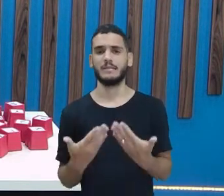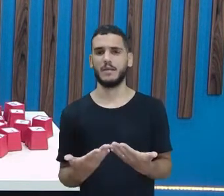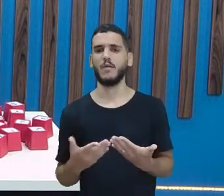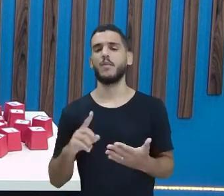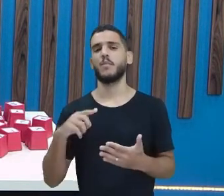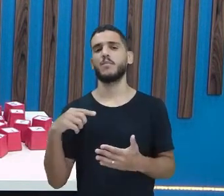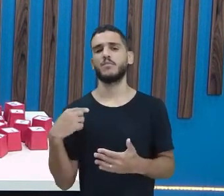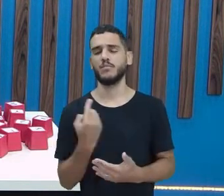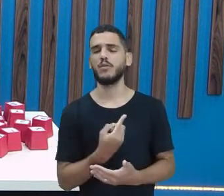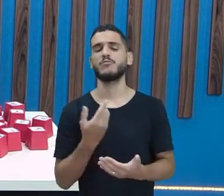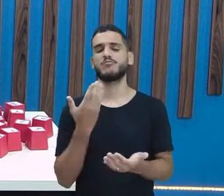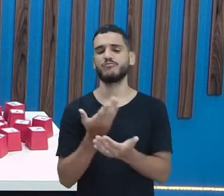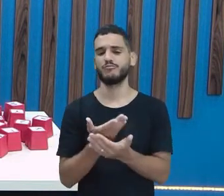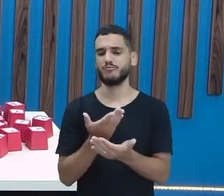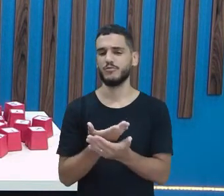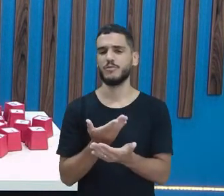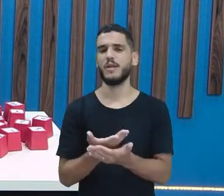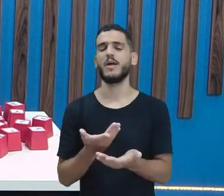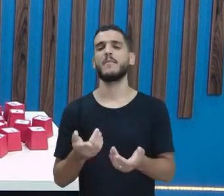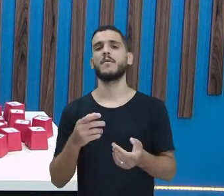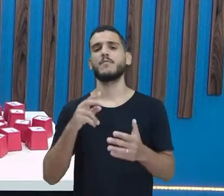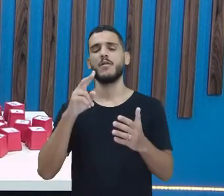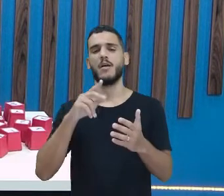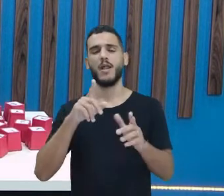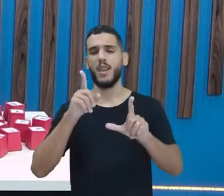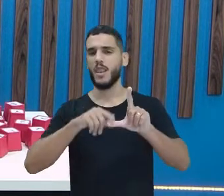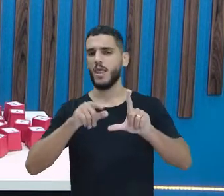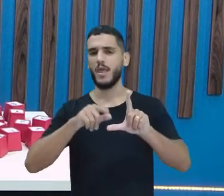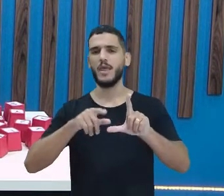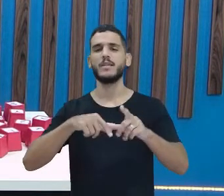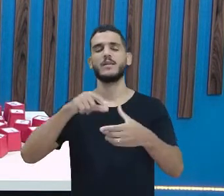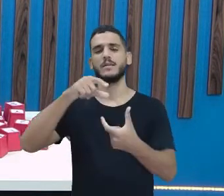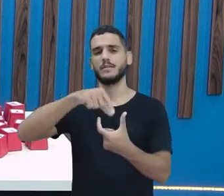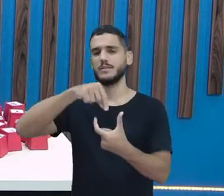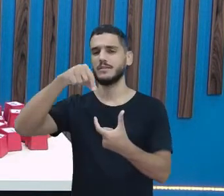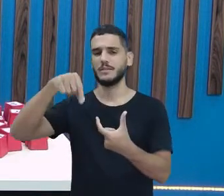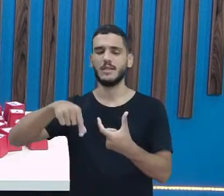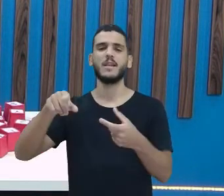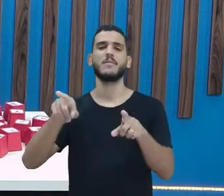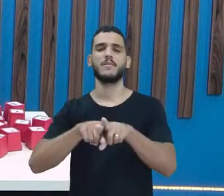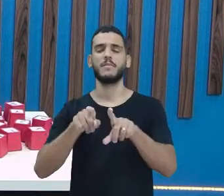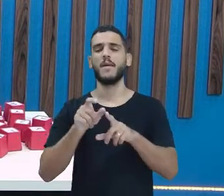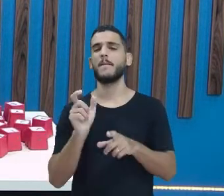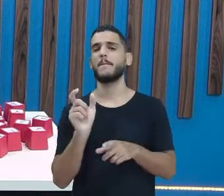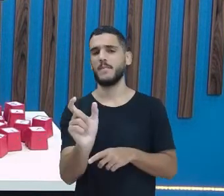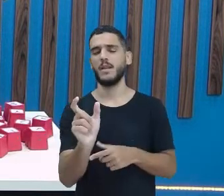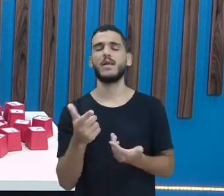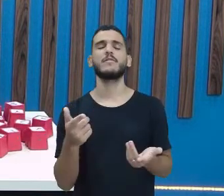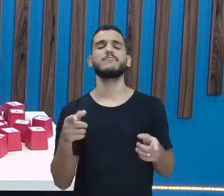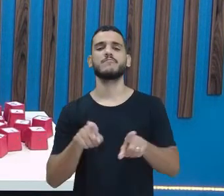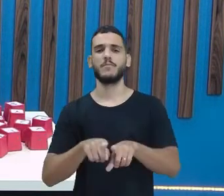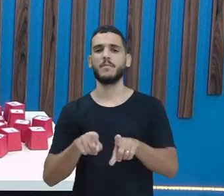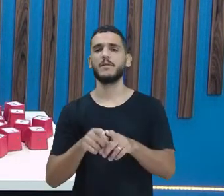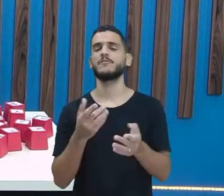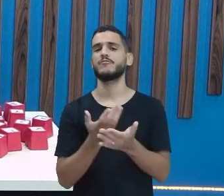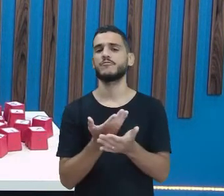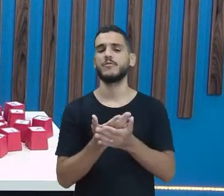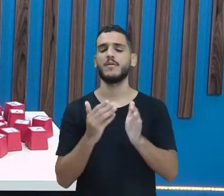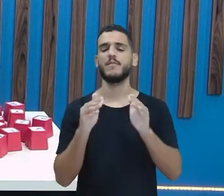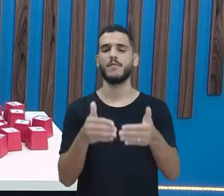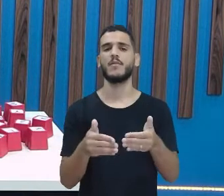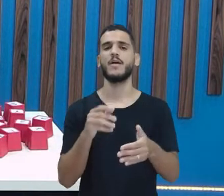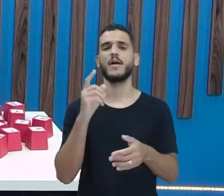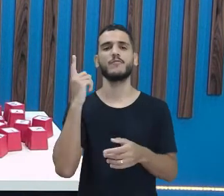trabalhando essa questão de letras, sílabas e palavras, a gente também vai trabalhar o som com você.